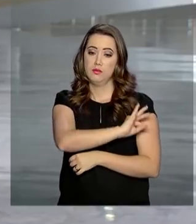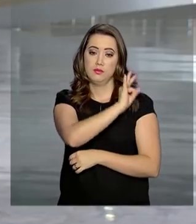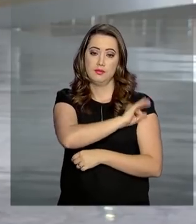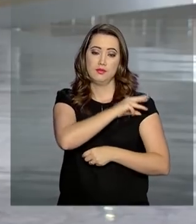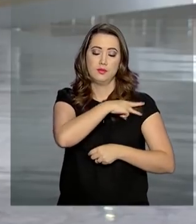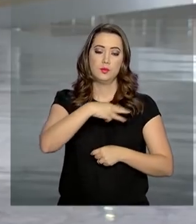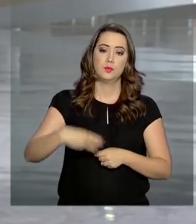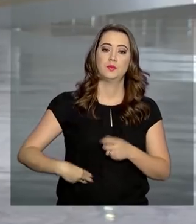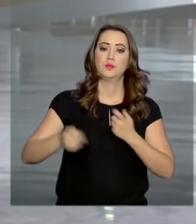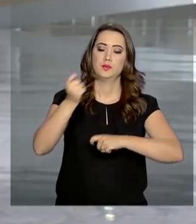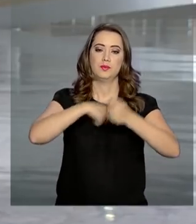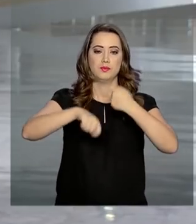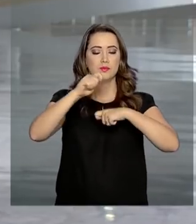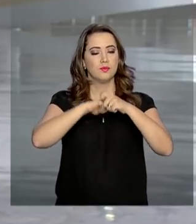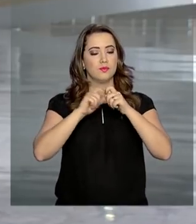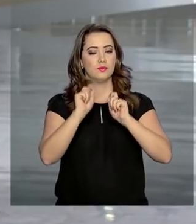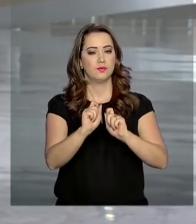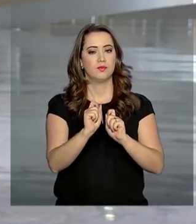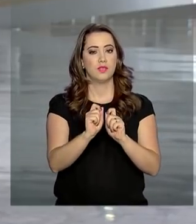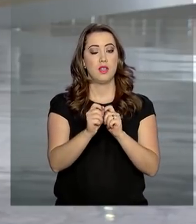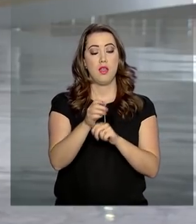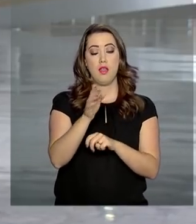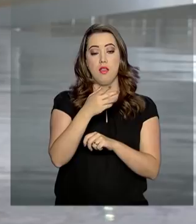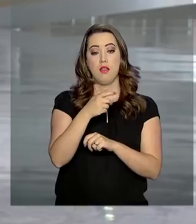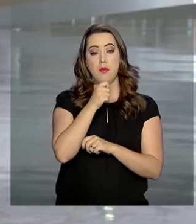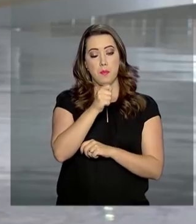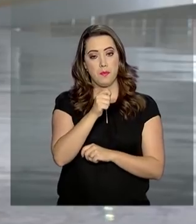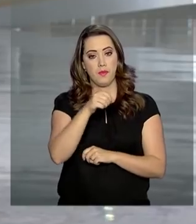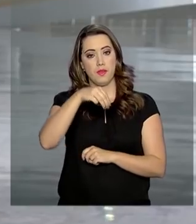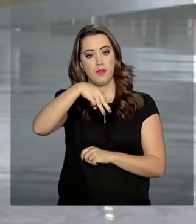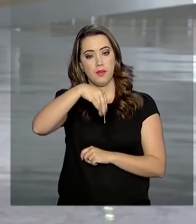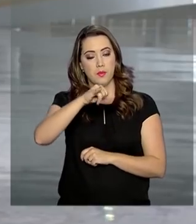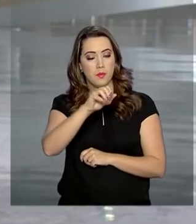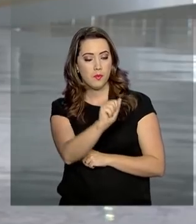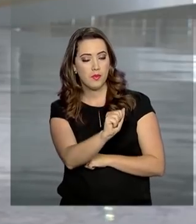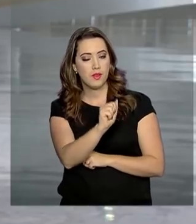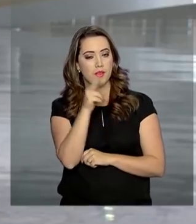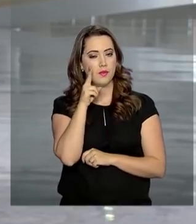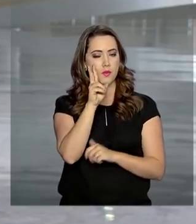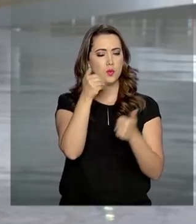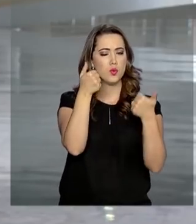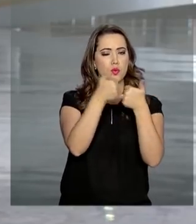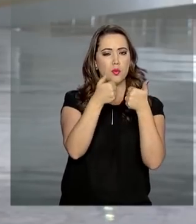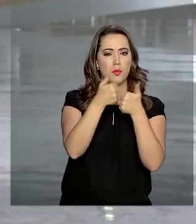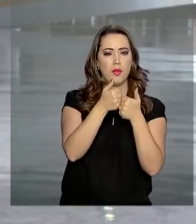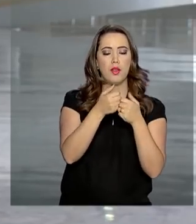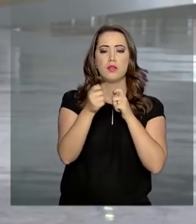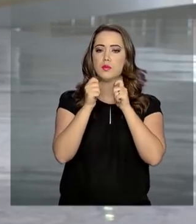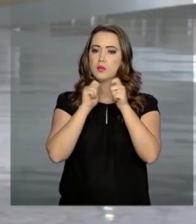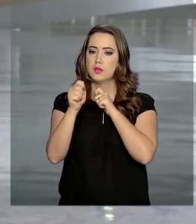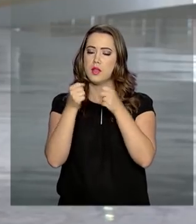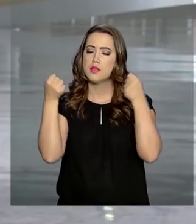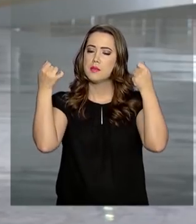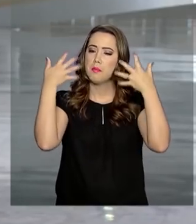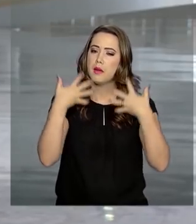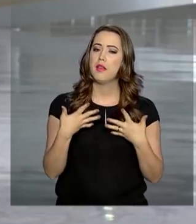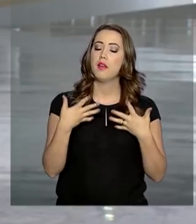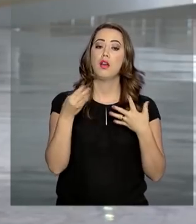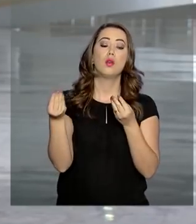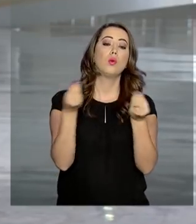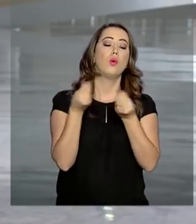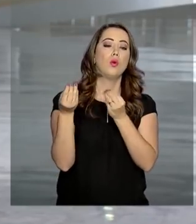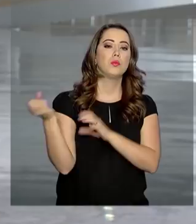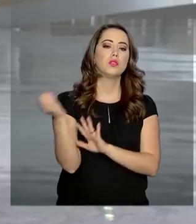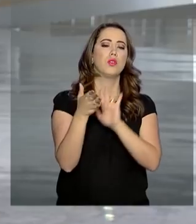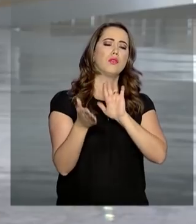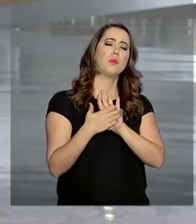Ministério da Economia. A repórter Márcia Fernandes, ela acompanhou essa coletiva e ela explica como